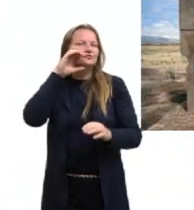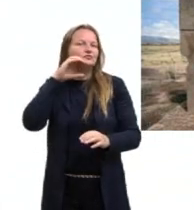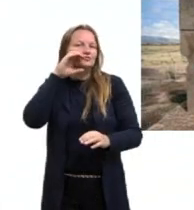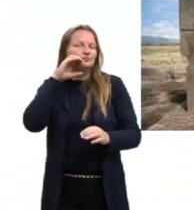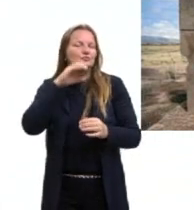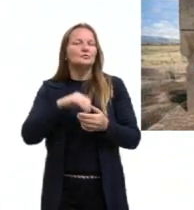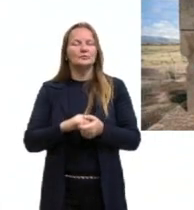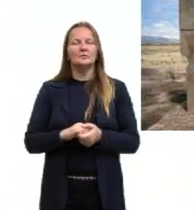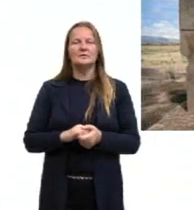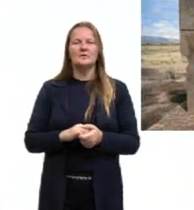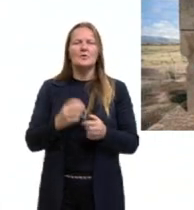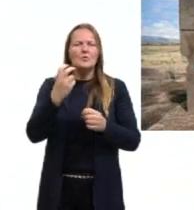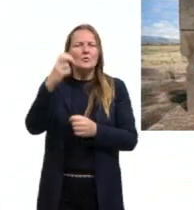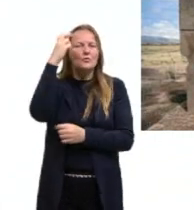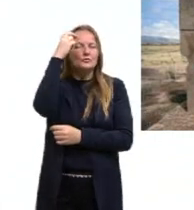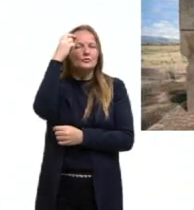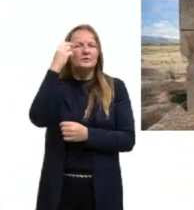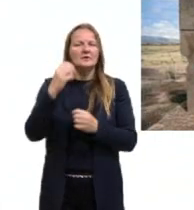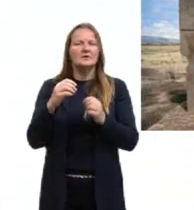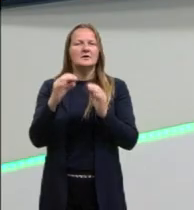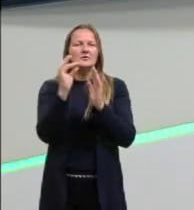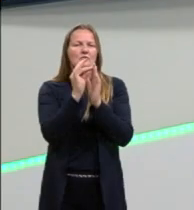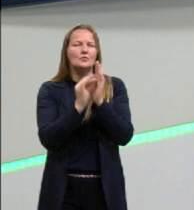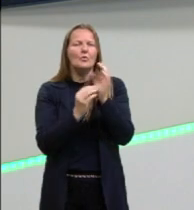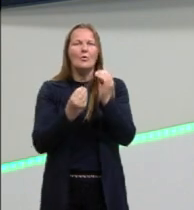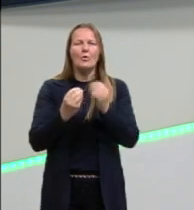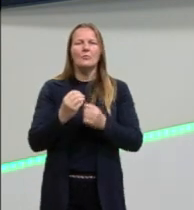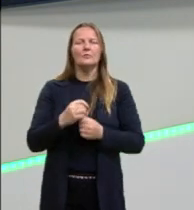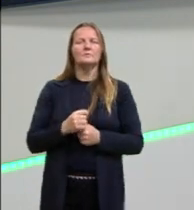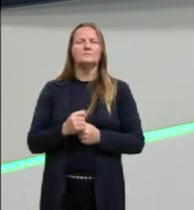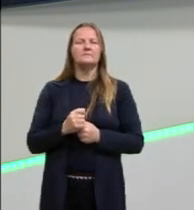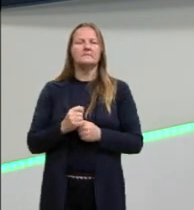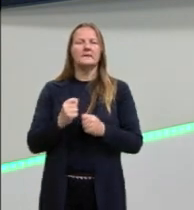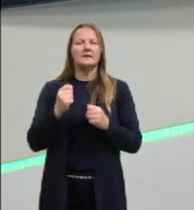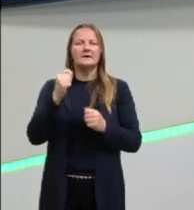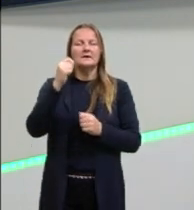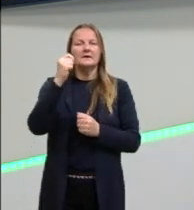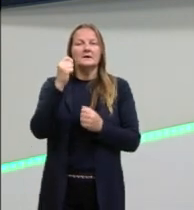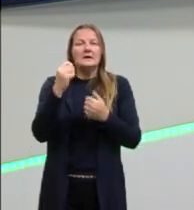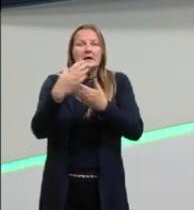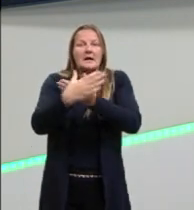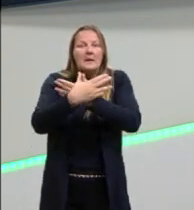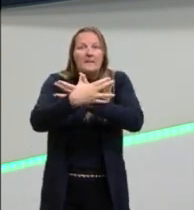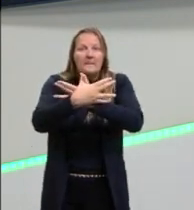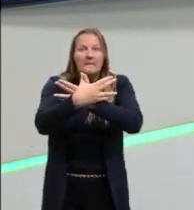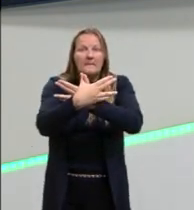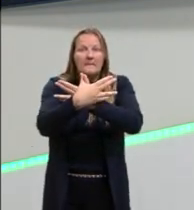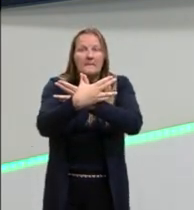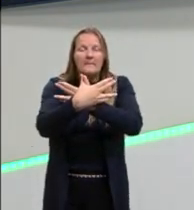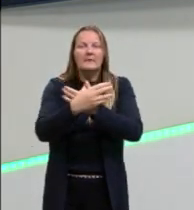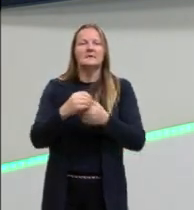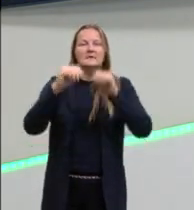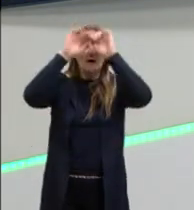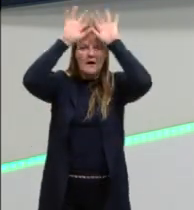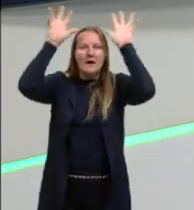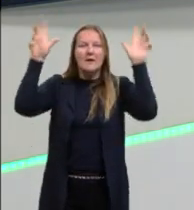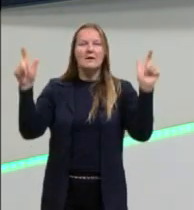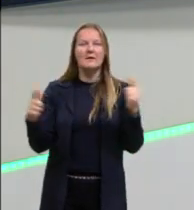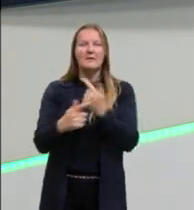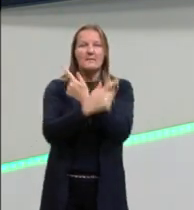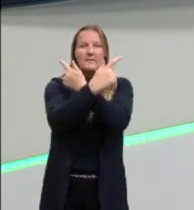essa cultura estética dos incas, dos maias, dos aztecas, né? Que eram essas